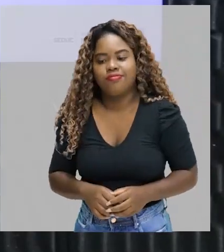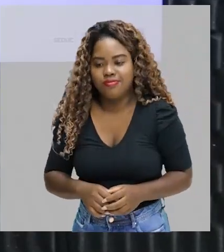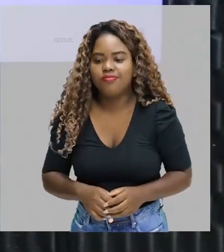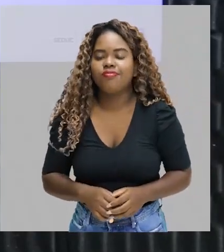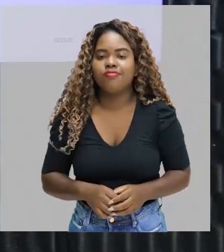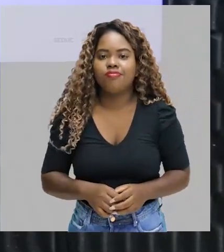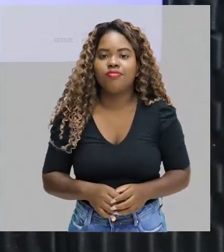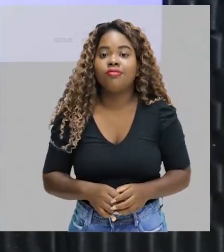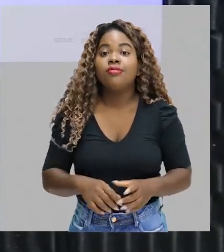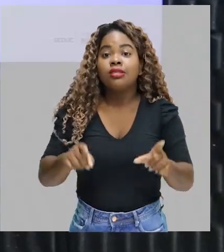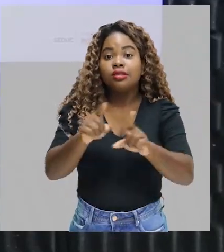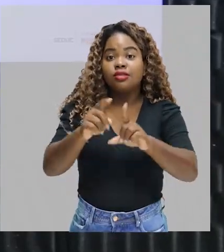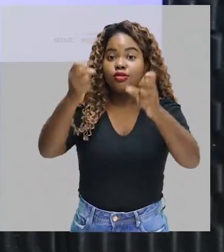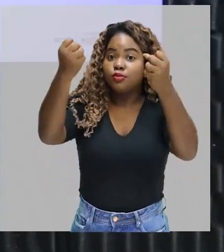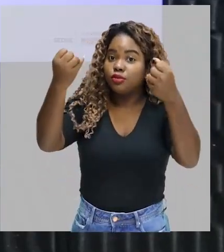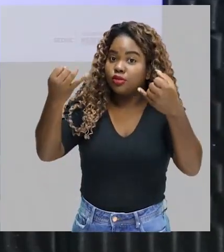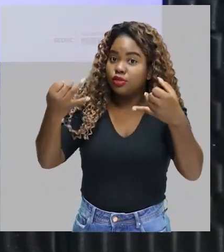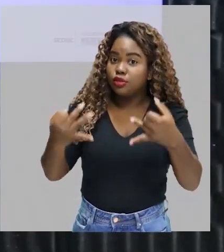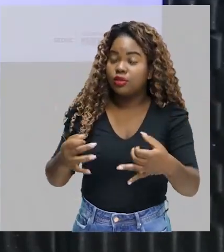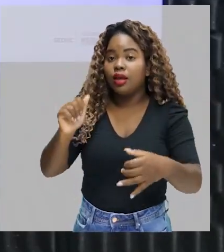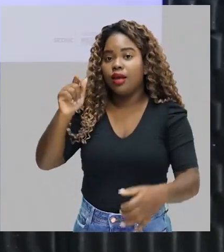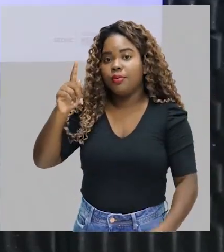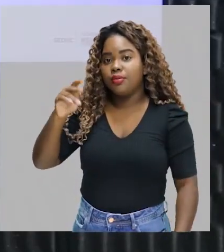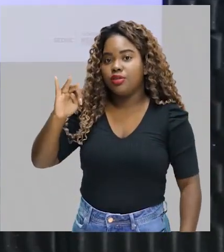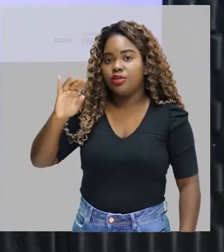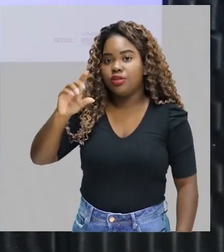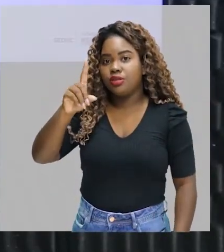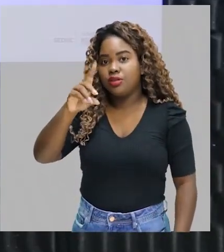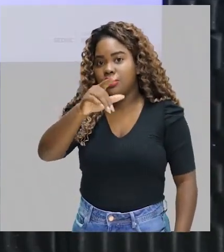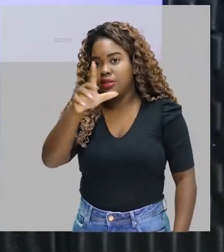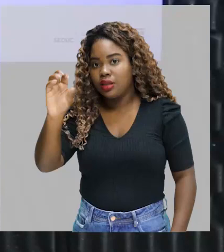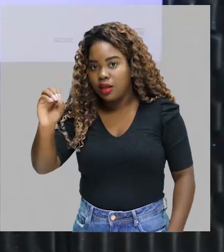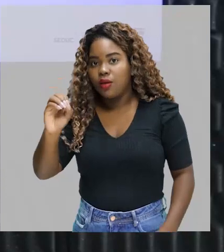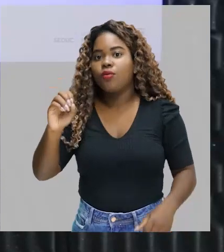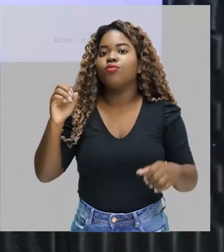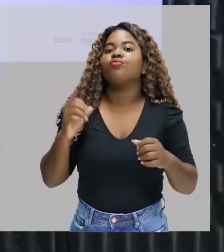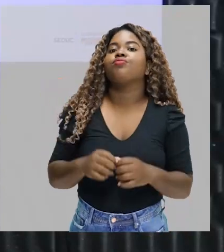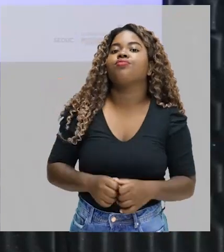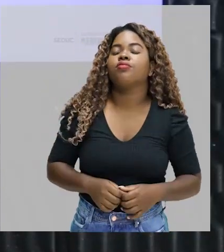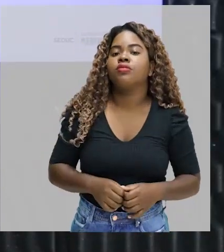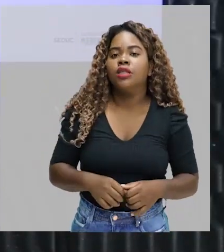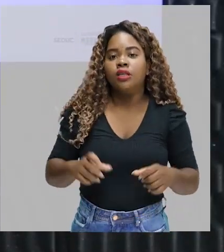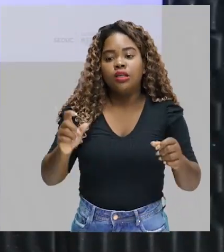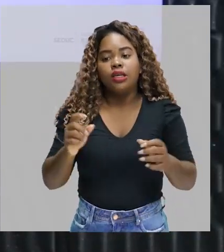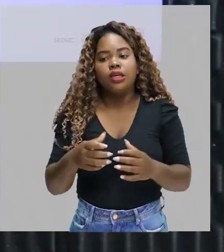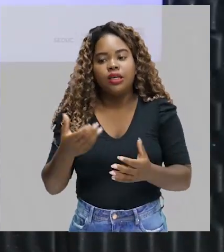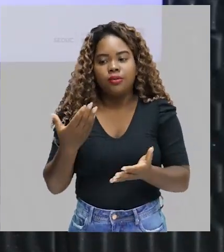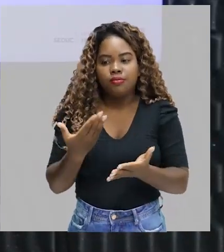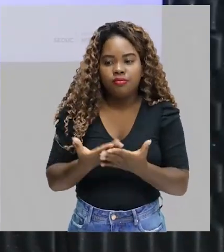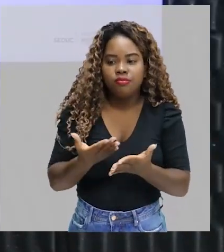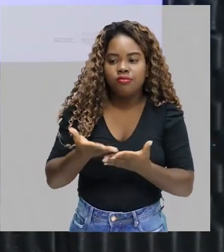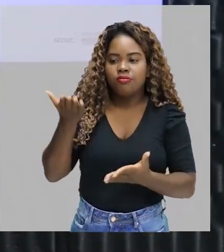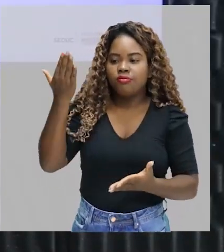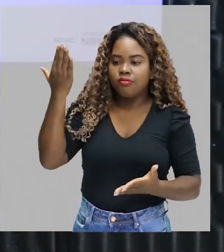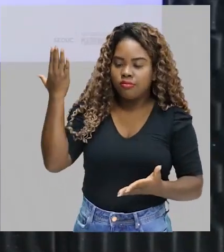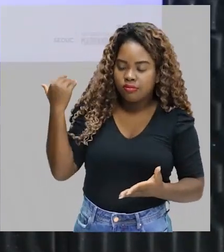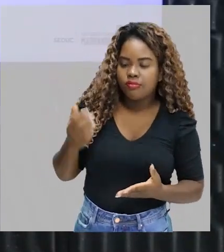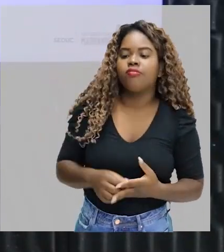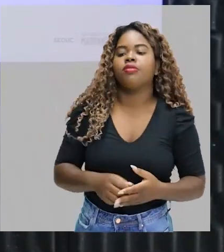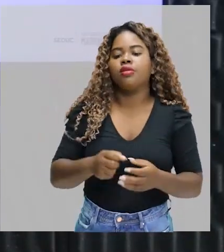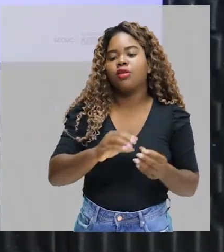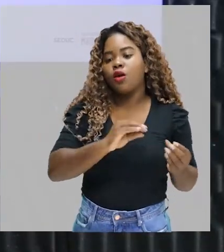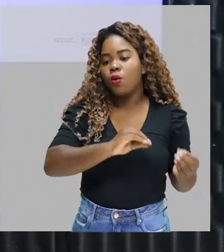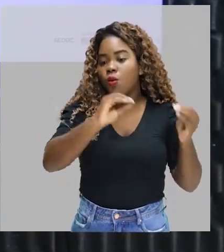para vocês também o que seria aptidão física, na aula passada nós trouxemos aqui os benefícios da